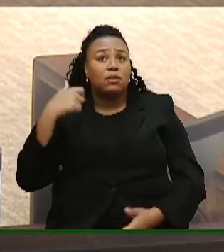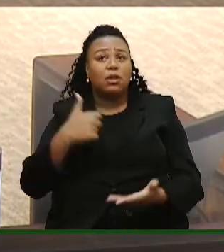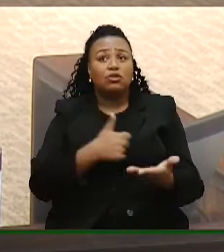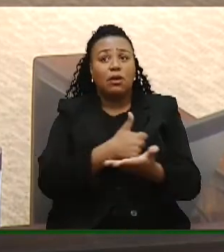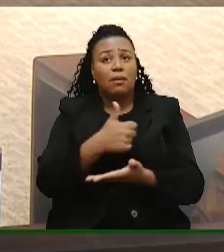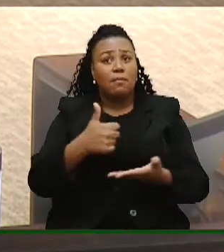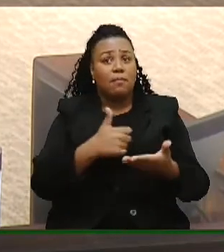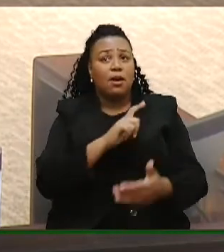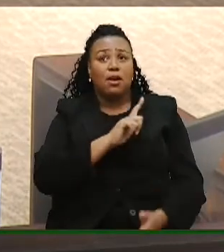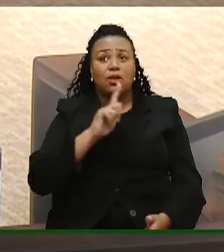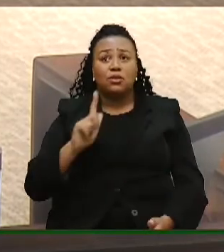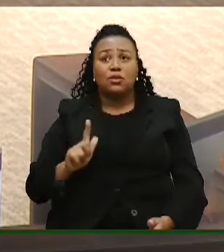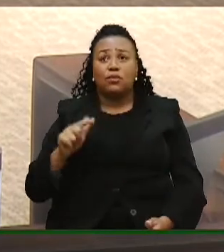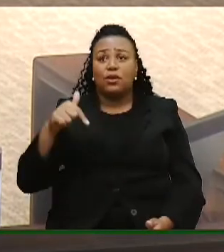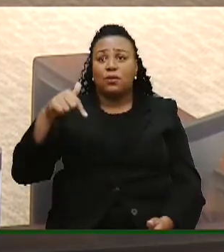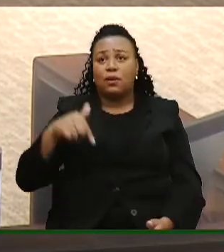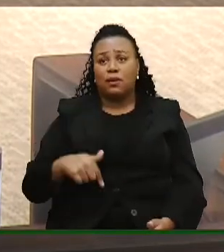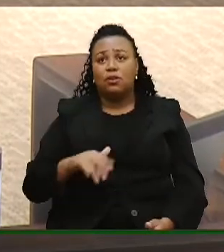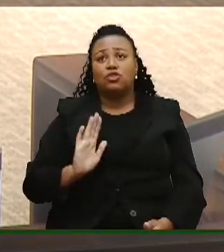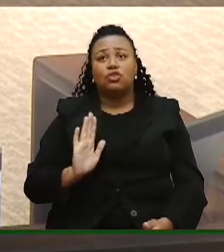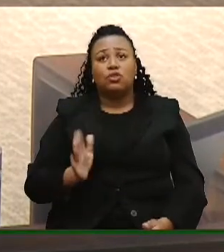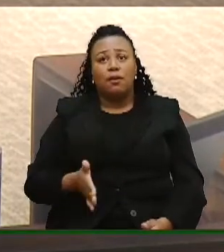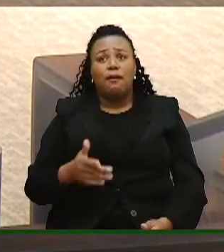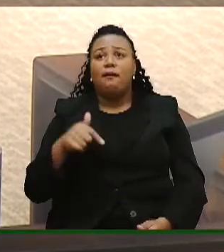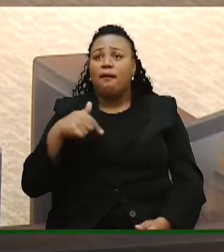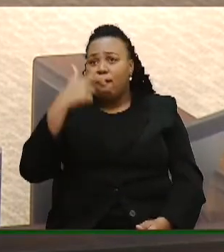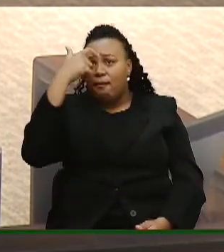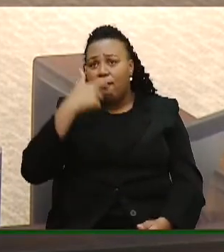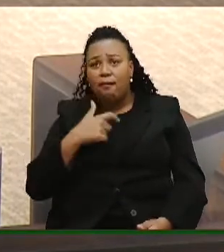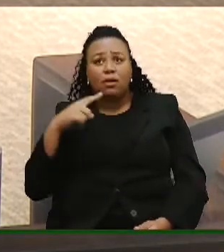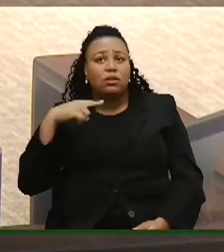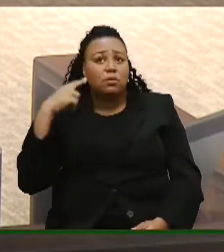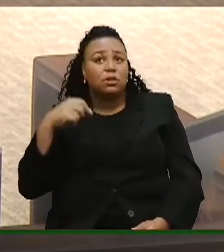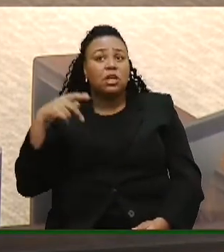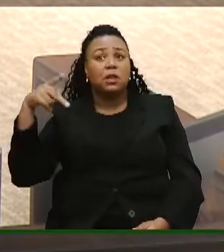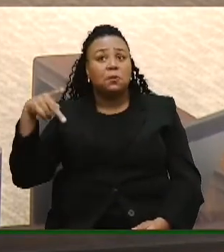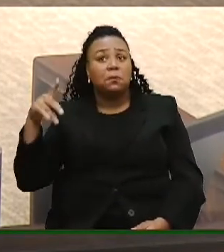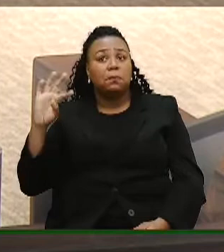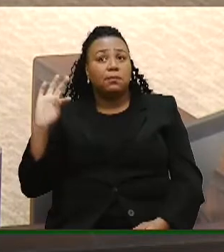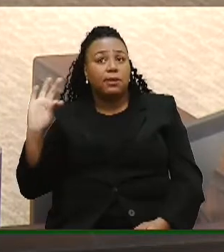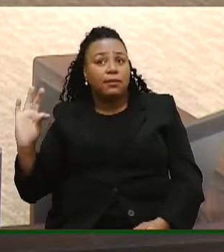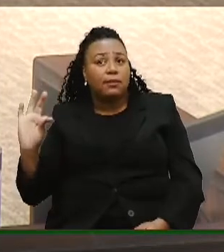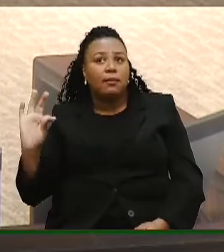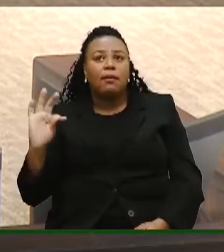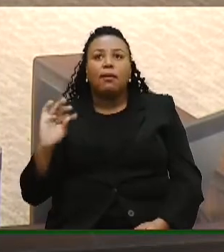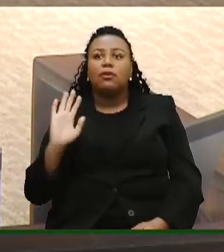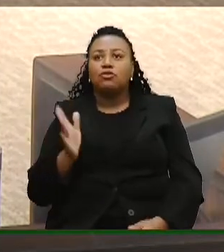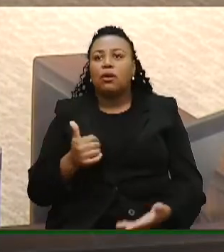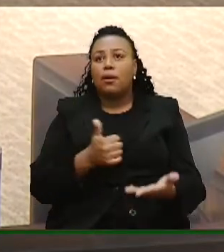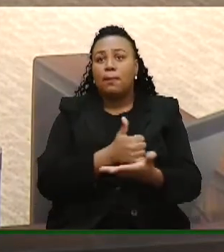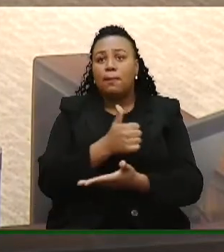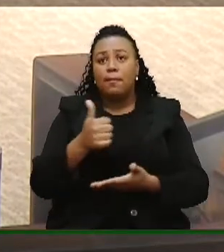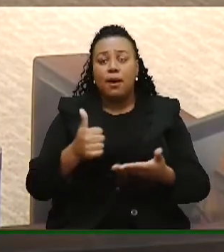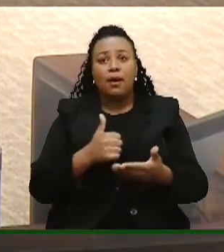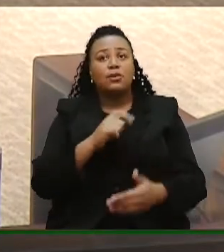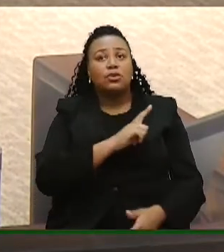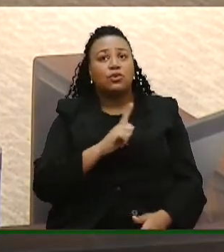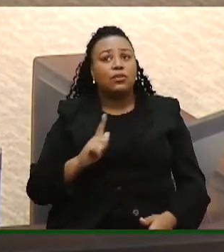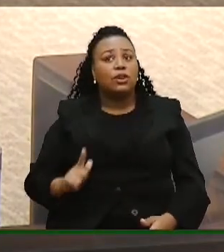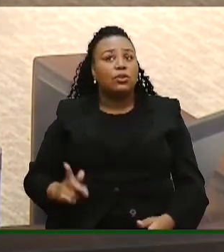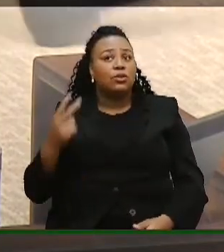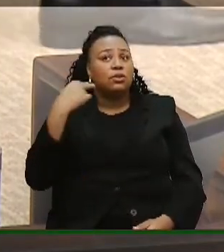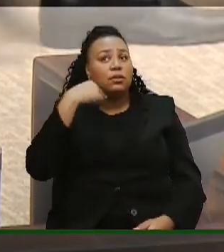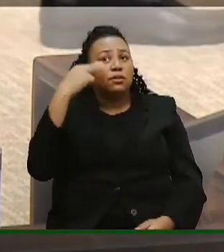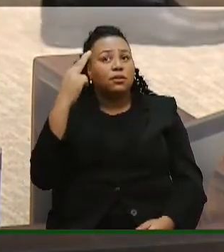governista nessa Casa. Aqui está um deputado PT que foi base do governador Tarso Genro.